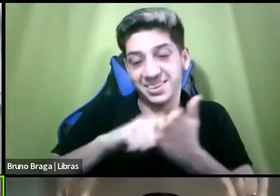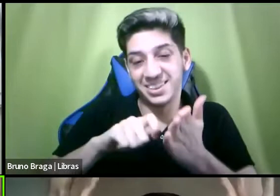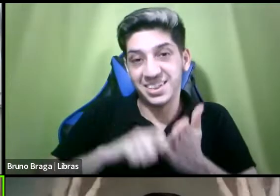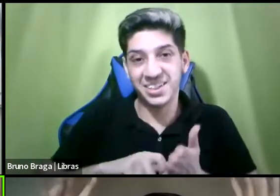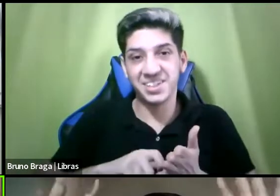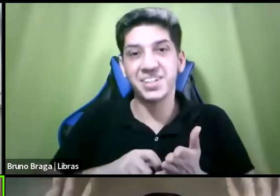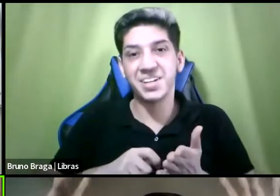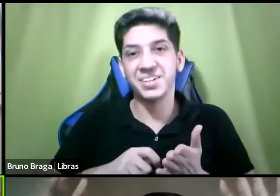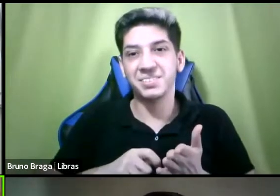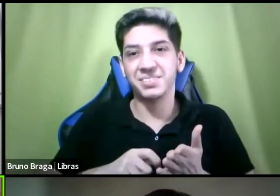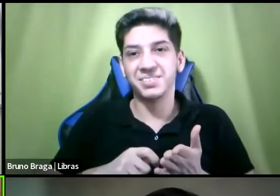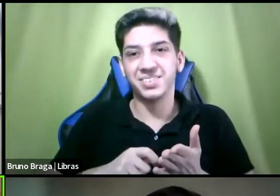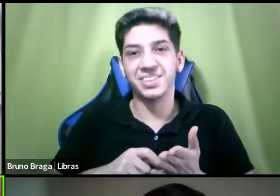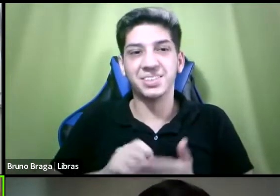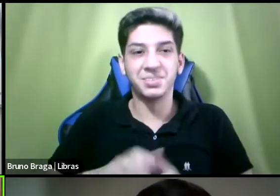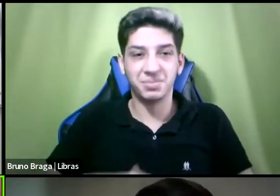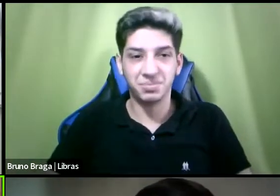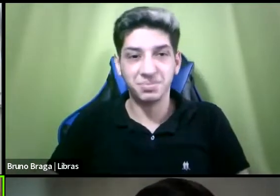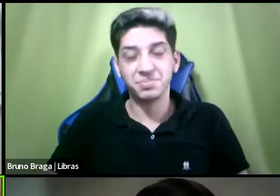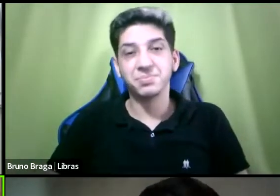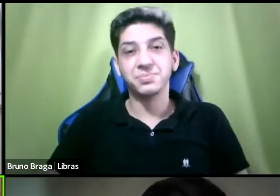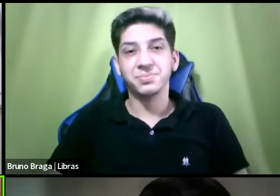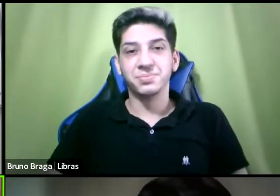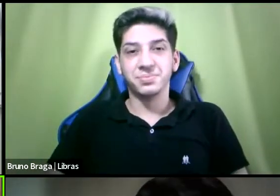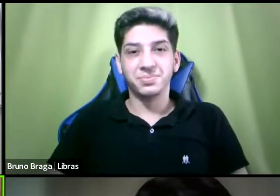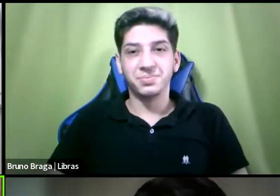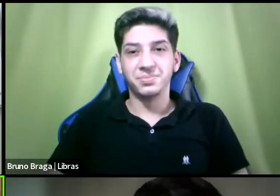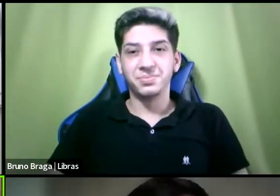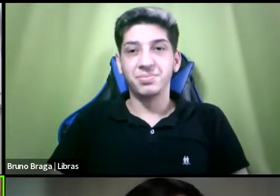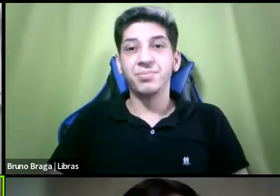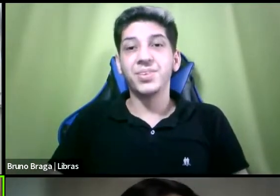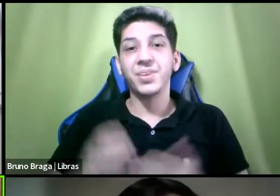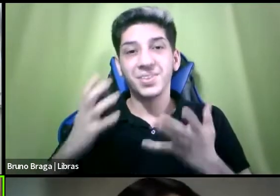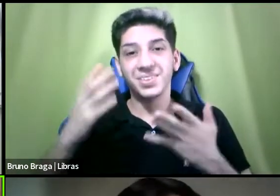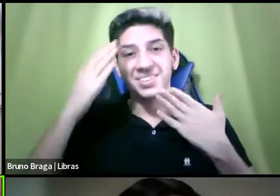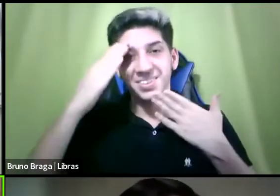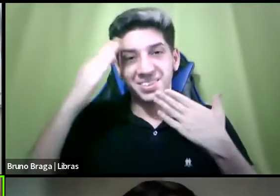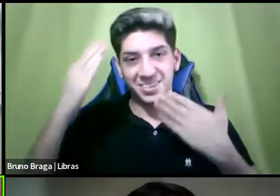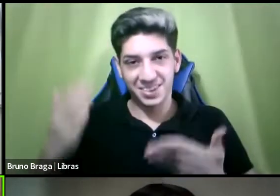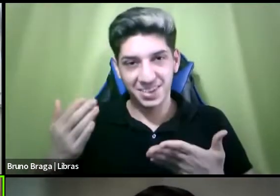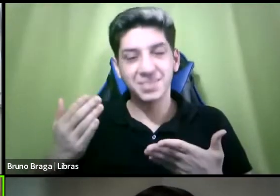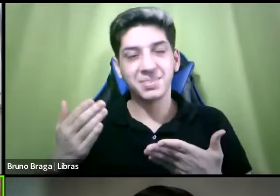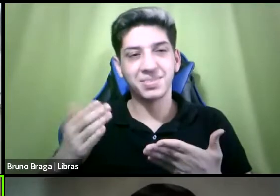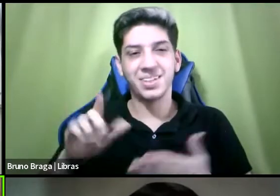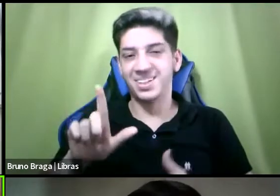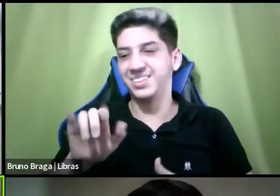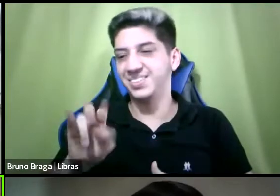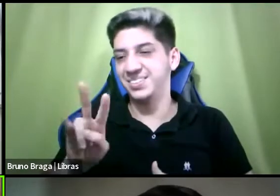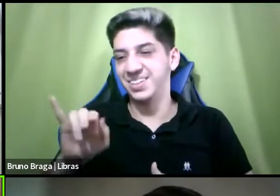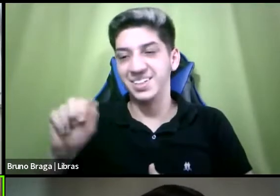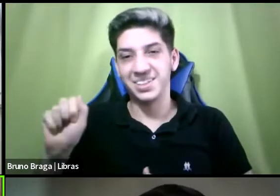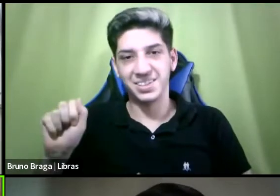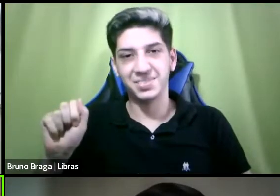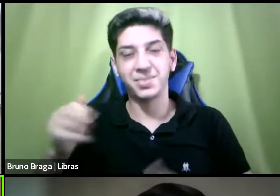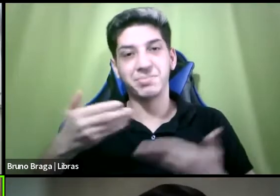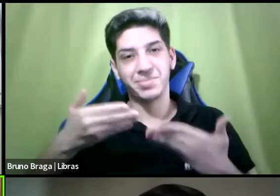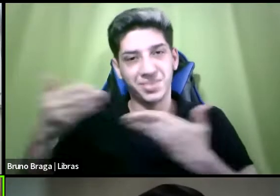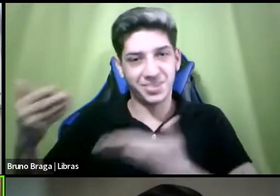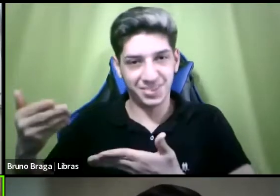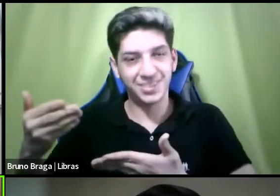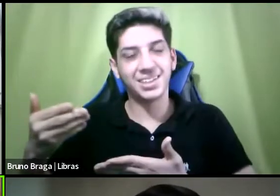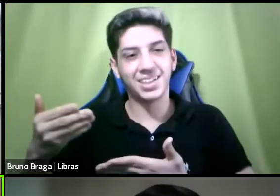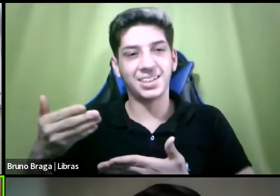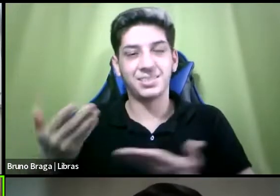algumas palavras eu queria te agradecer Lívia por esse por esse convite por